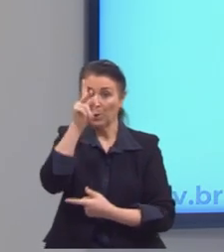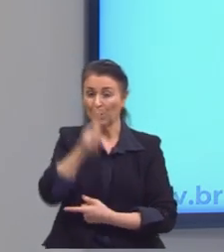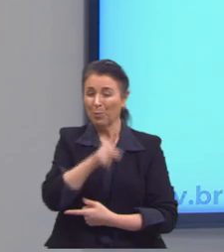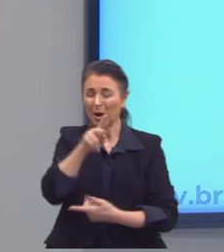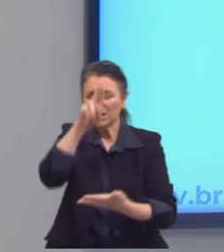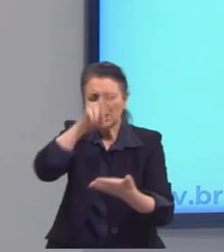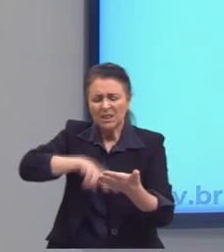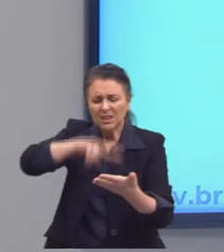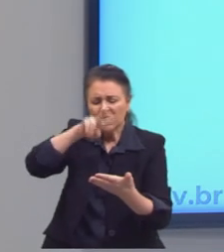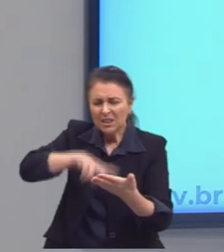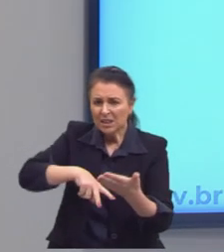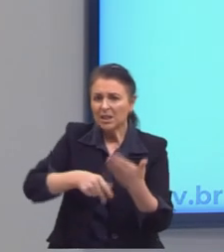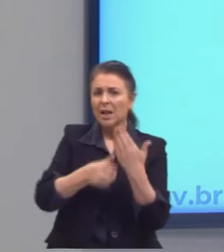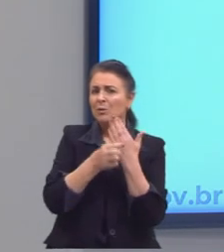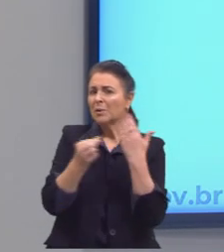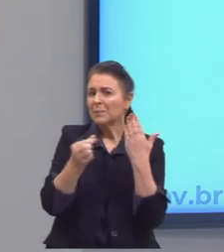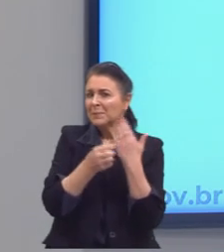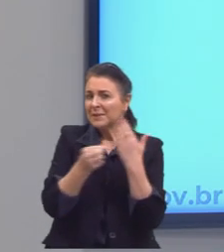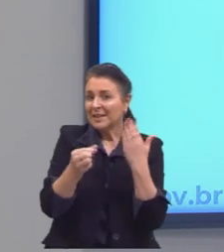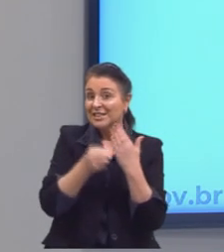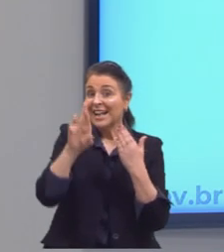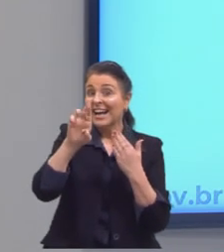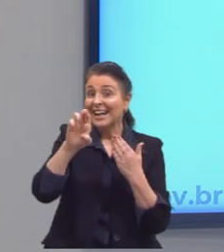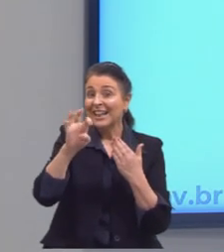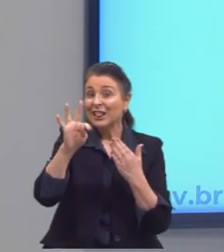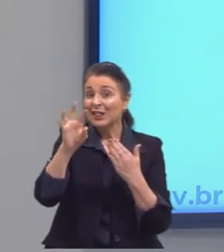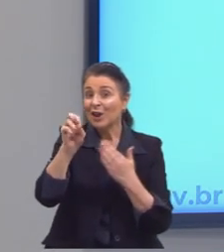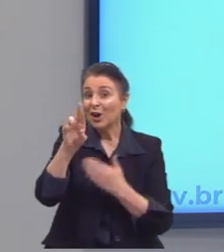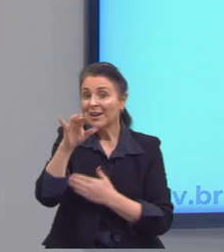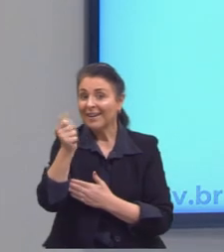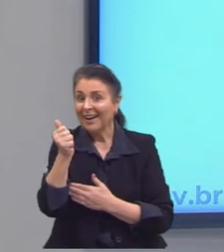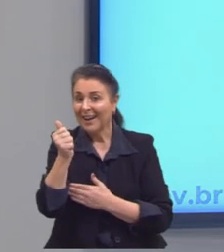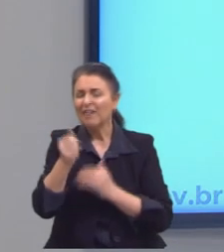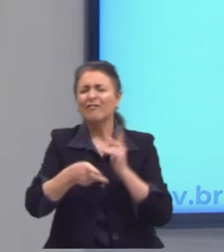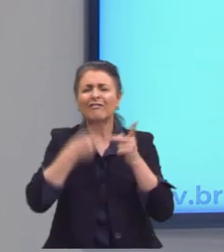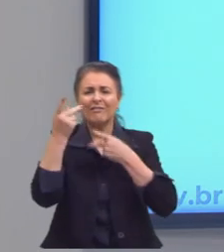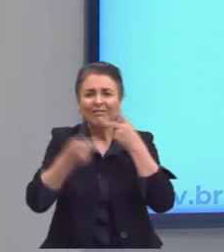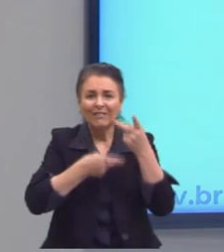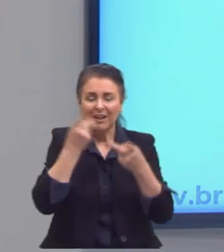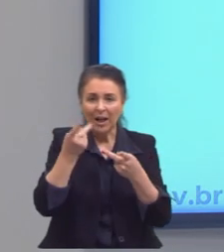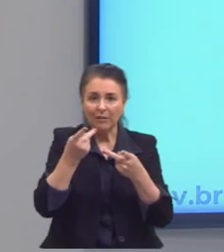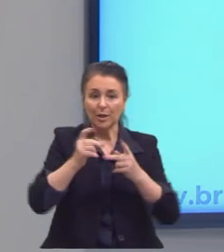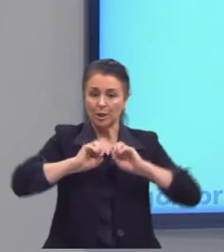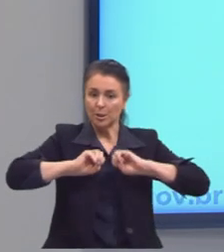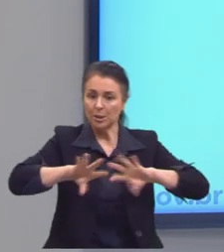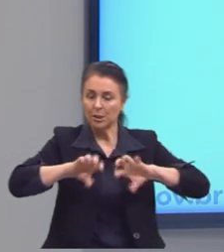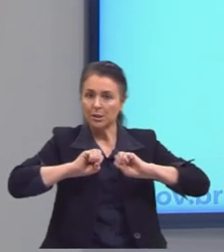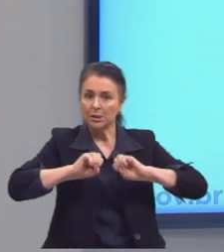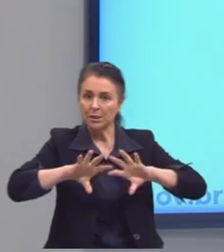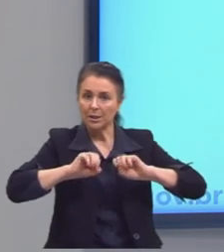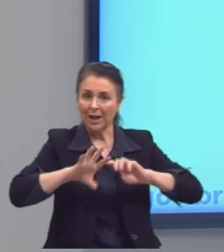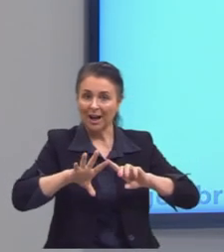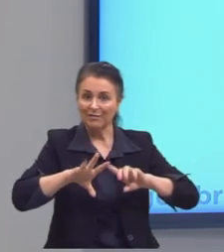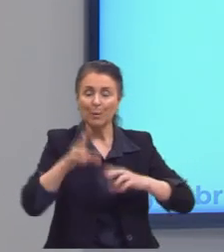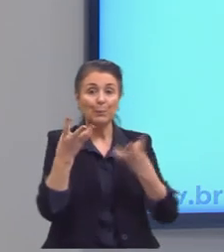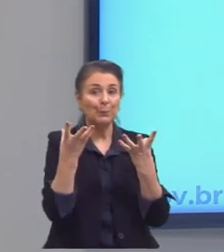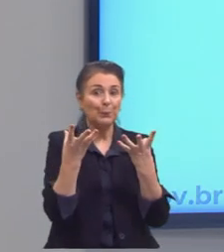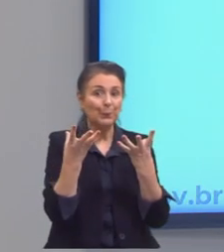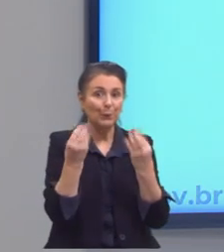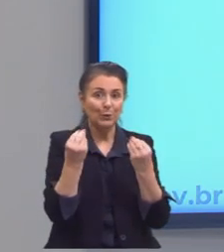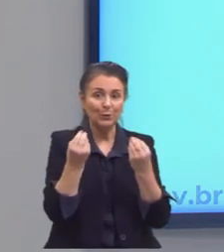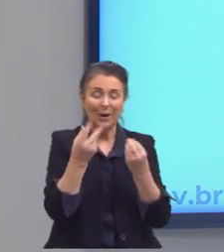habilidade incrível de retórica e oratória, e ele era um pregador de primeira linha. Pregar para ele era como